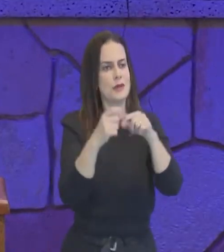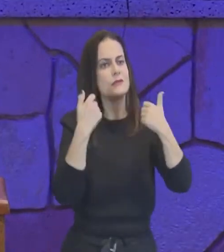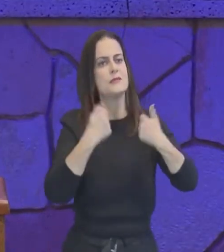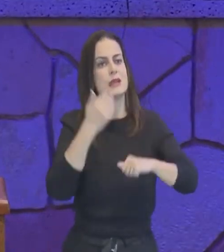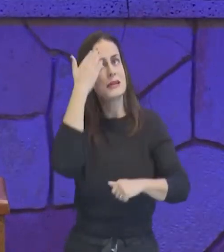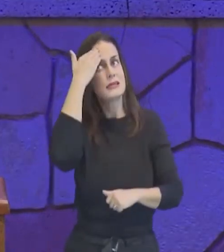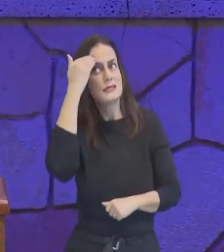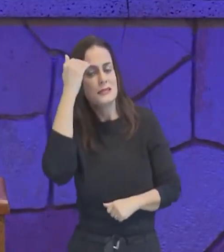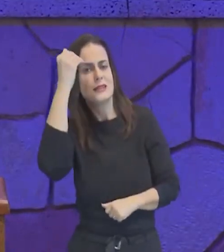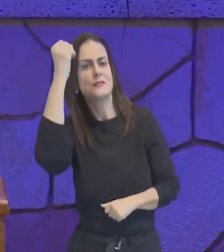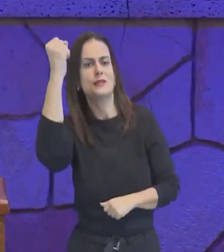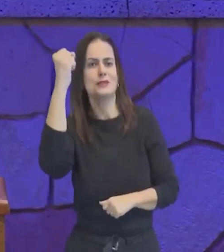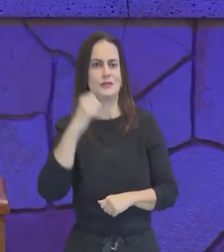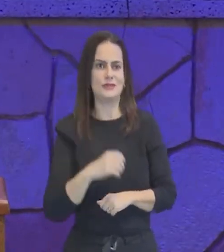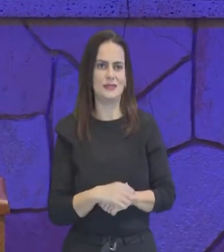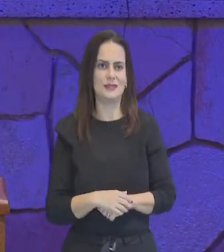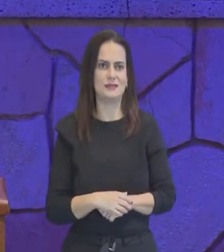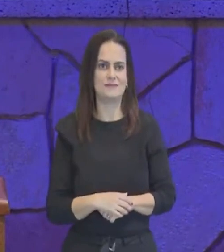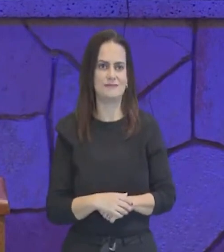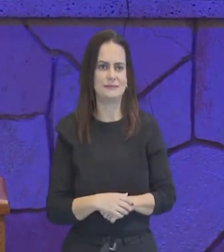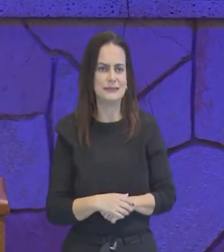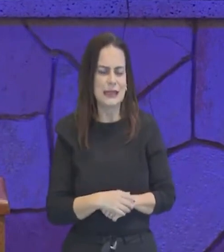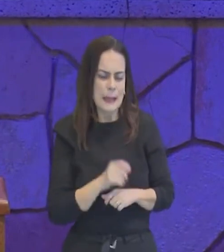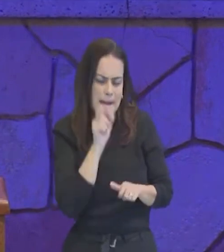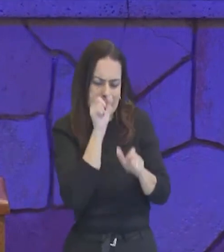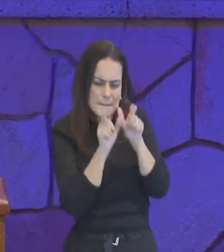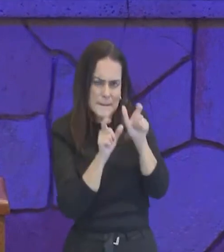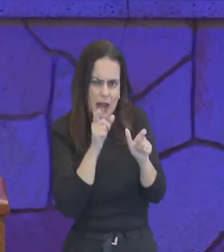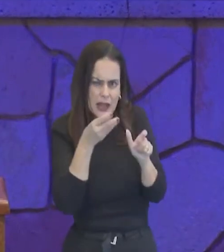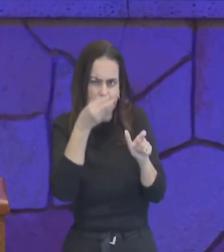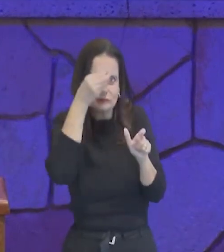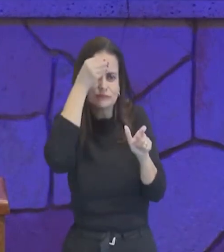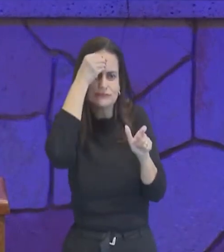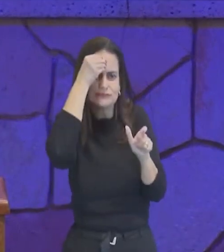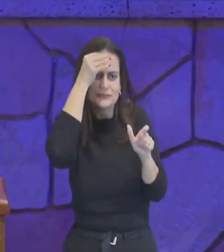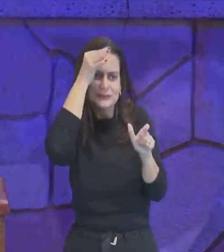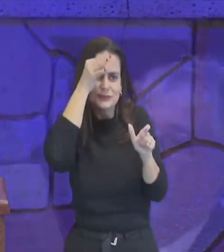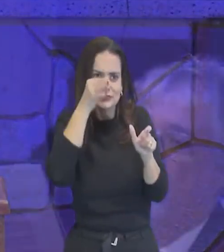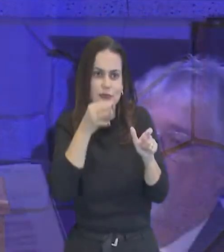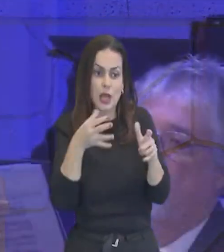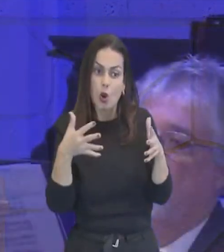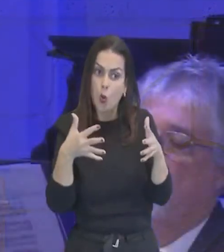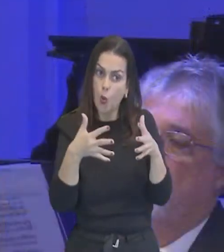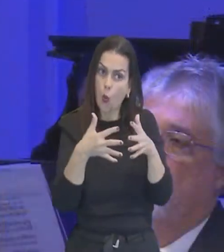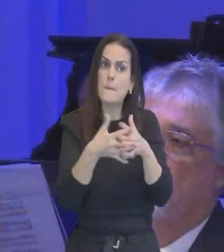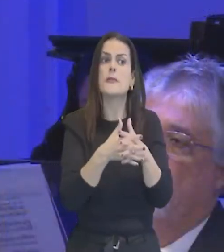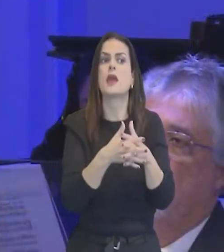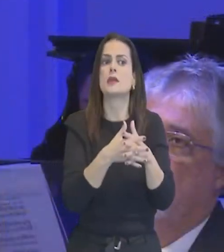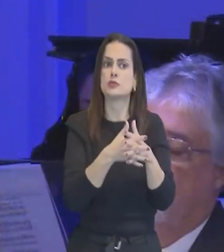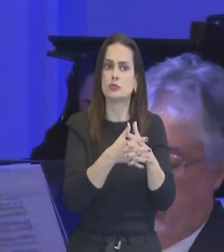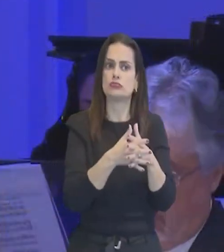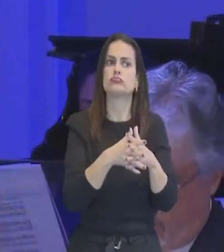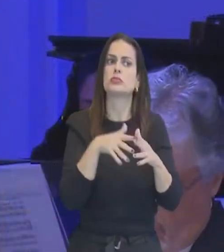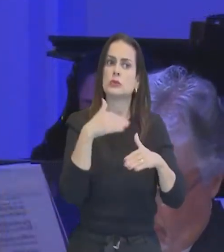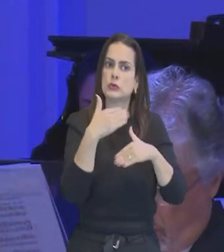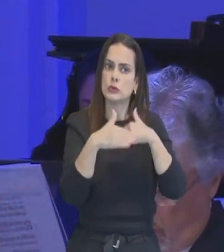sabedoria, entender as palavras de inteligência, é complexo o processo de instrução,